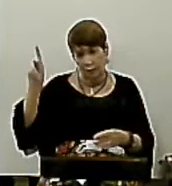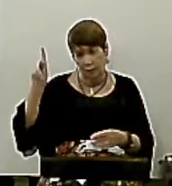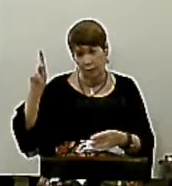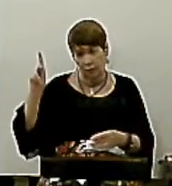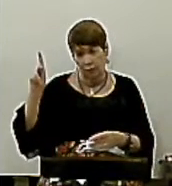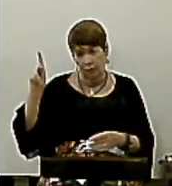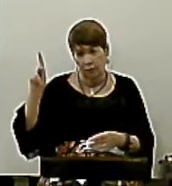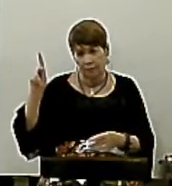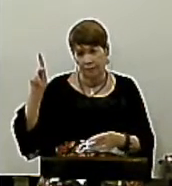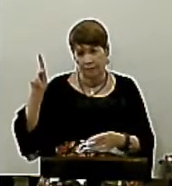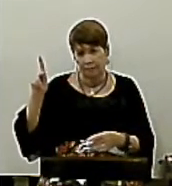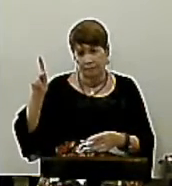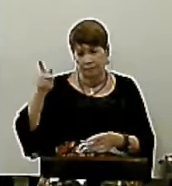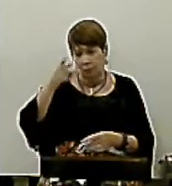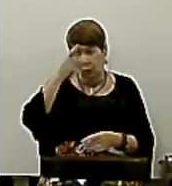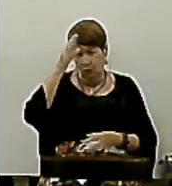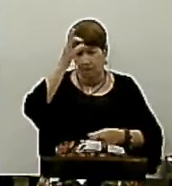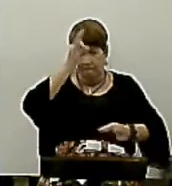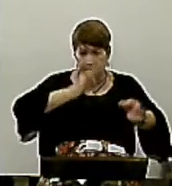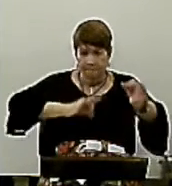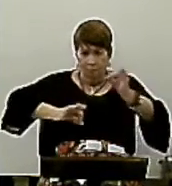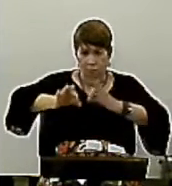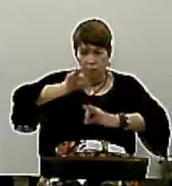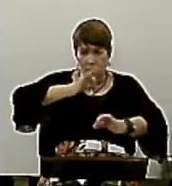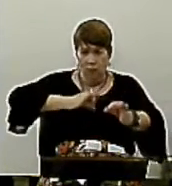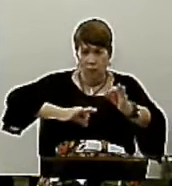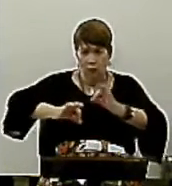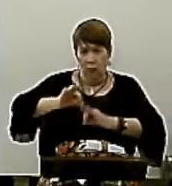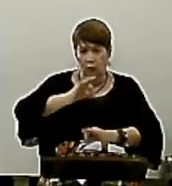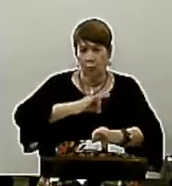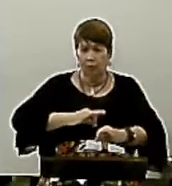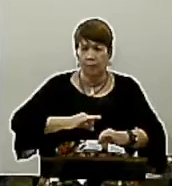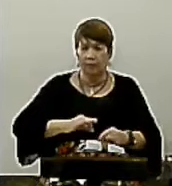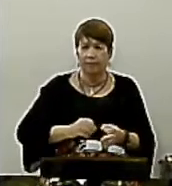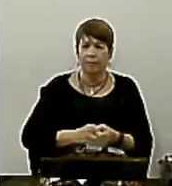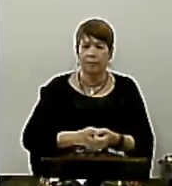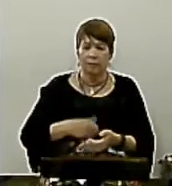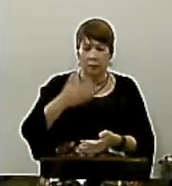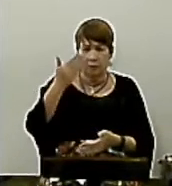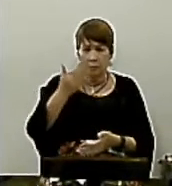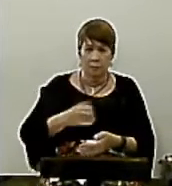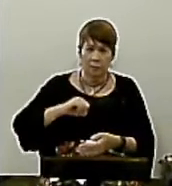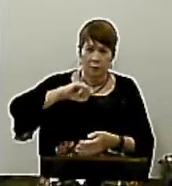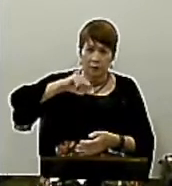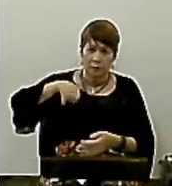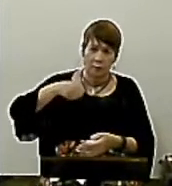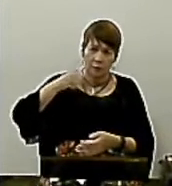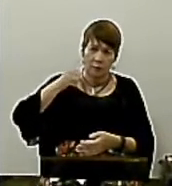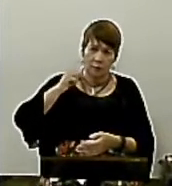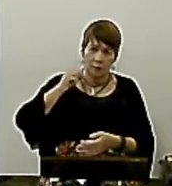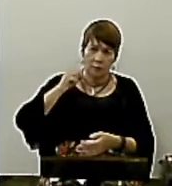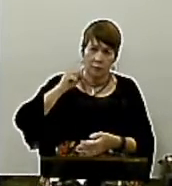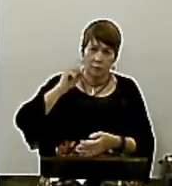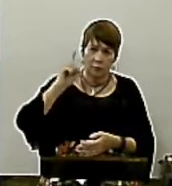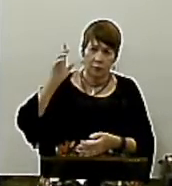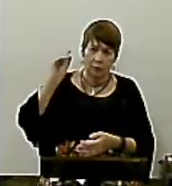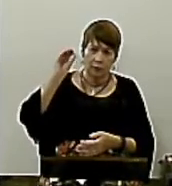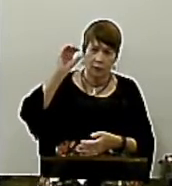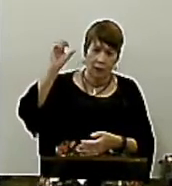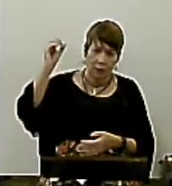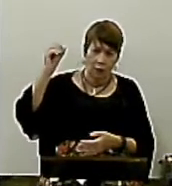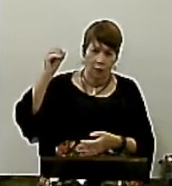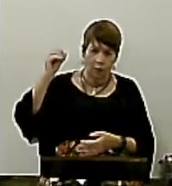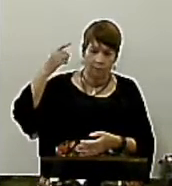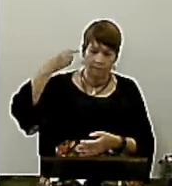Ele Projetou Para que nós Fossemos Então Ele chega Diante de Gideão Em Juízes 6 E Ele diz